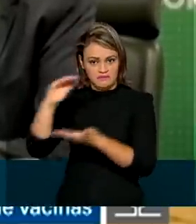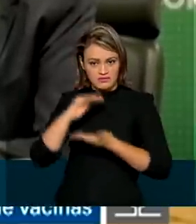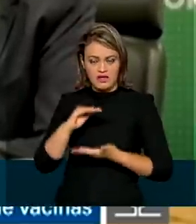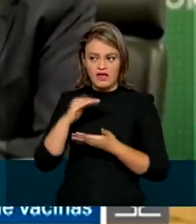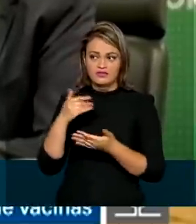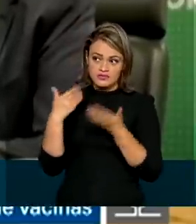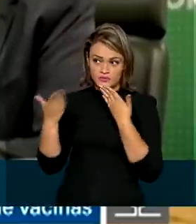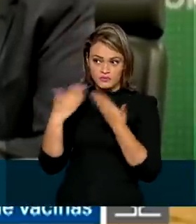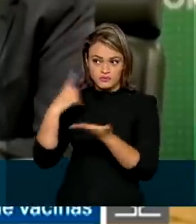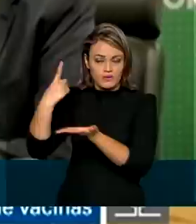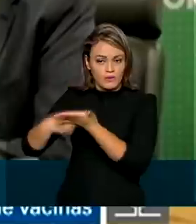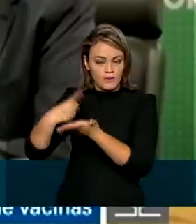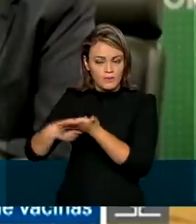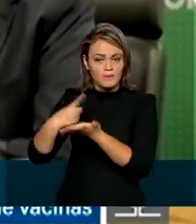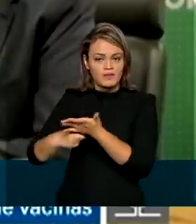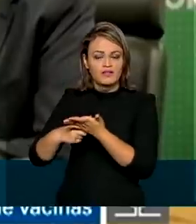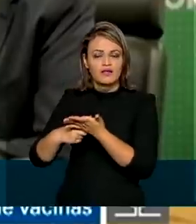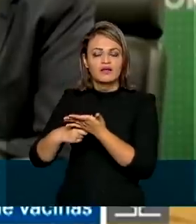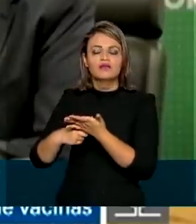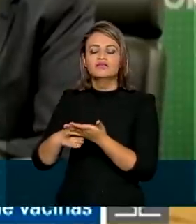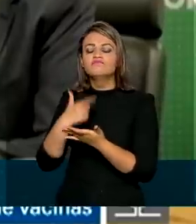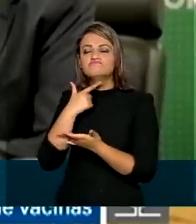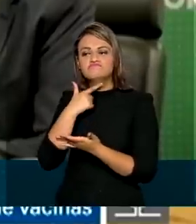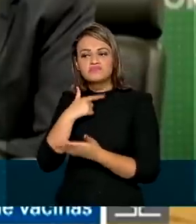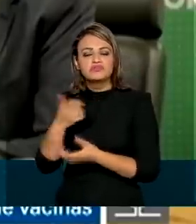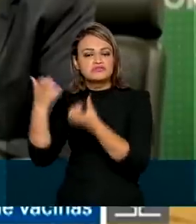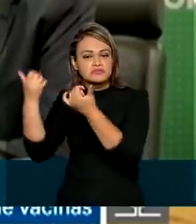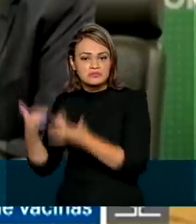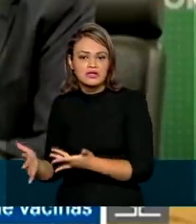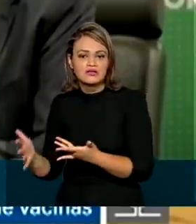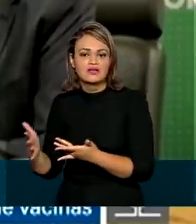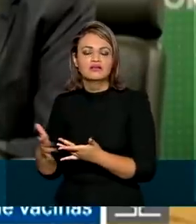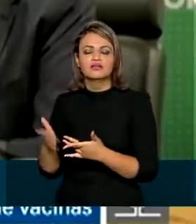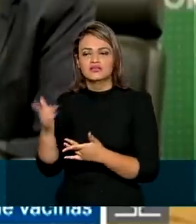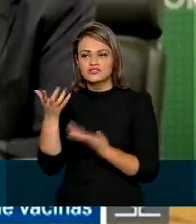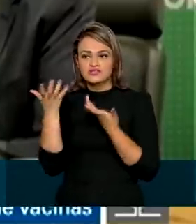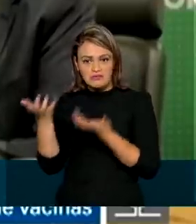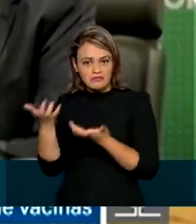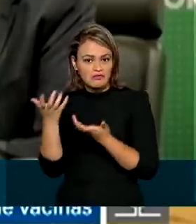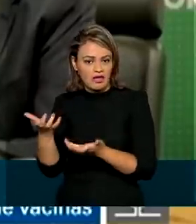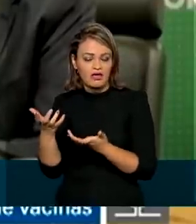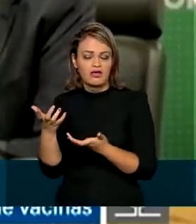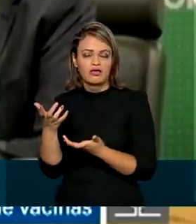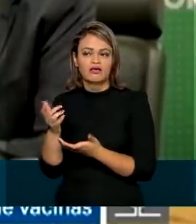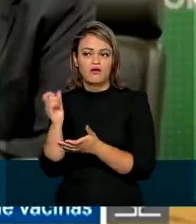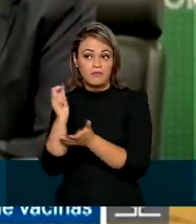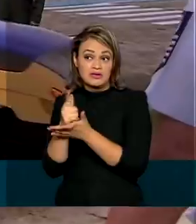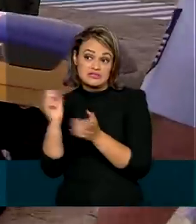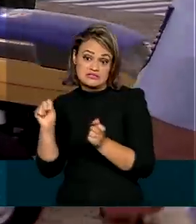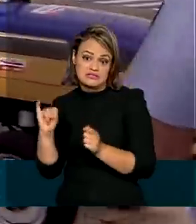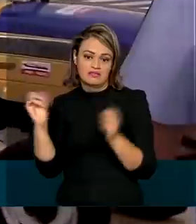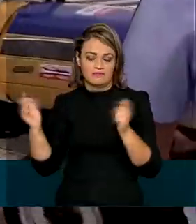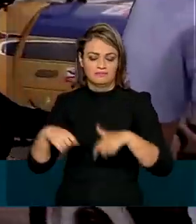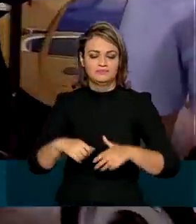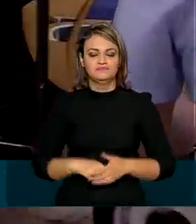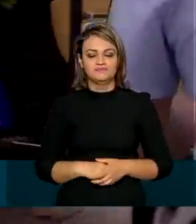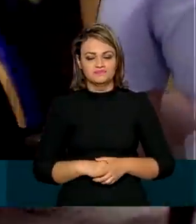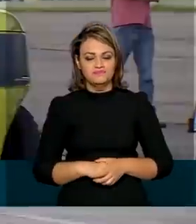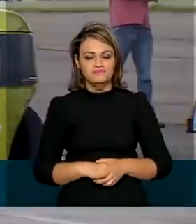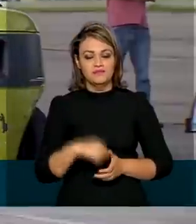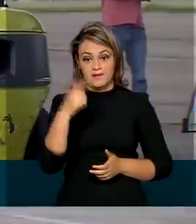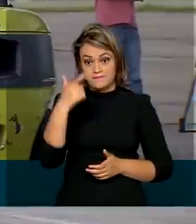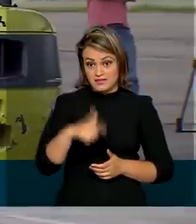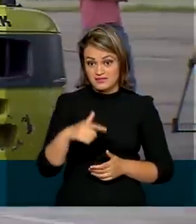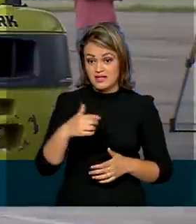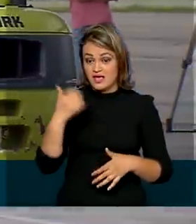a gente conversa e já externou a vontade de adquiri-las, caso seja possível. Rodrigo Cruz também